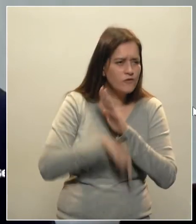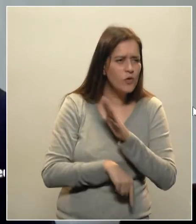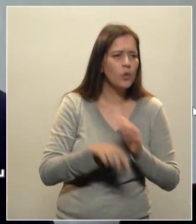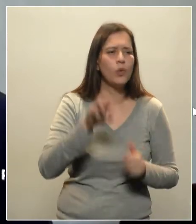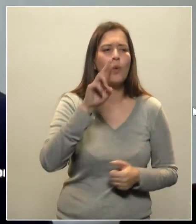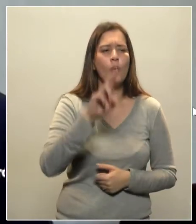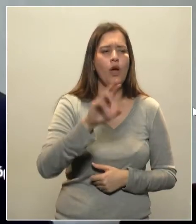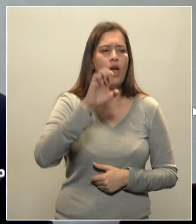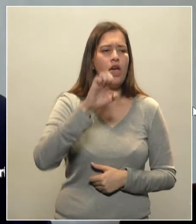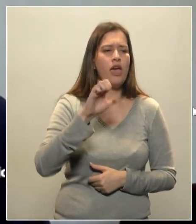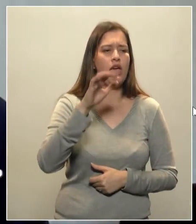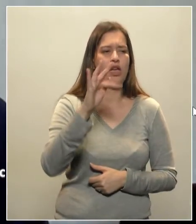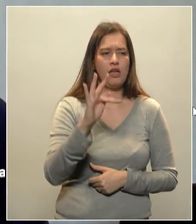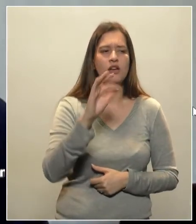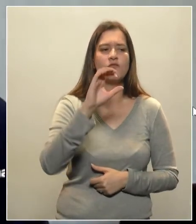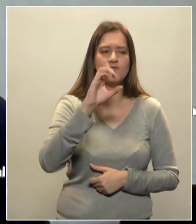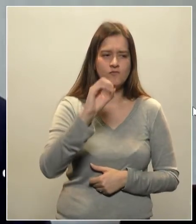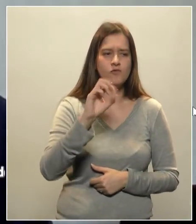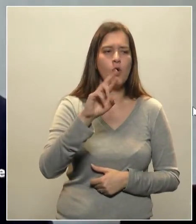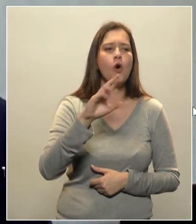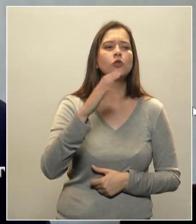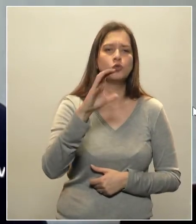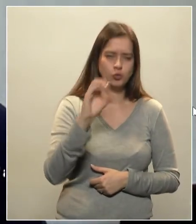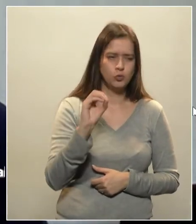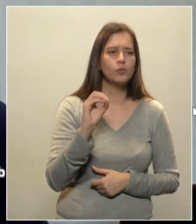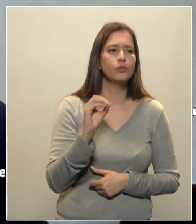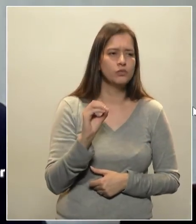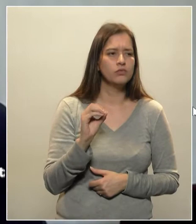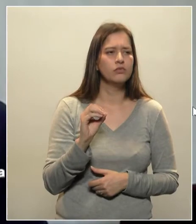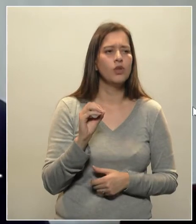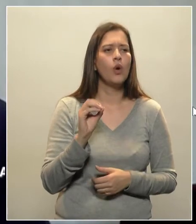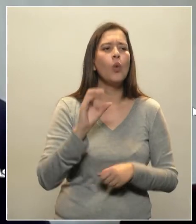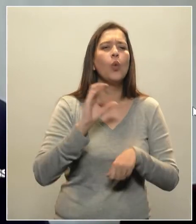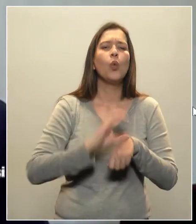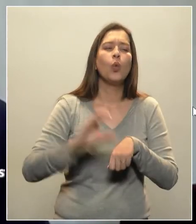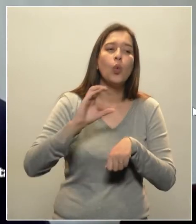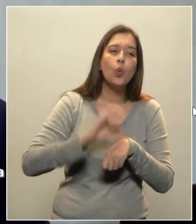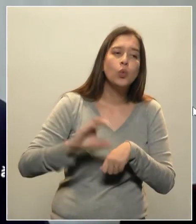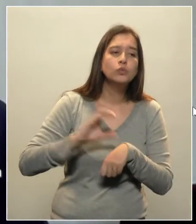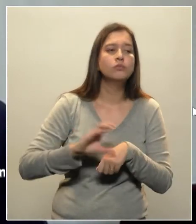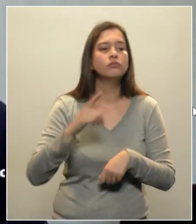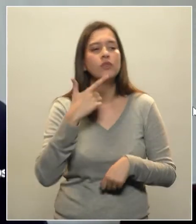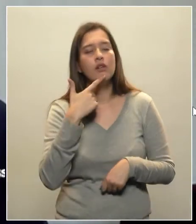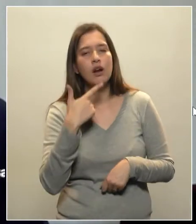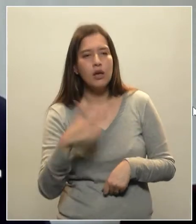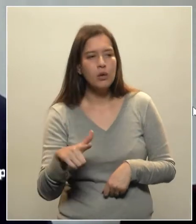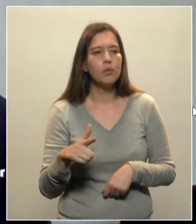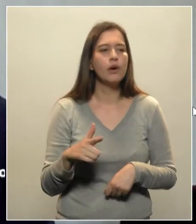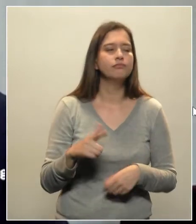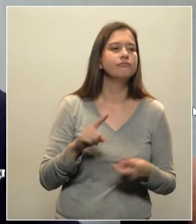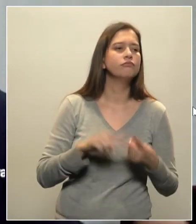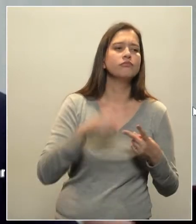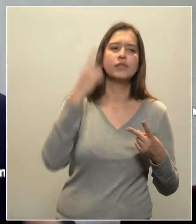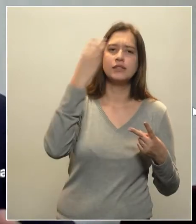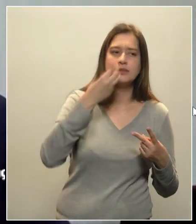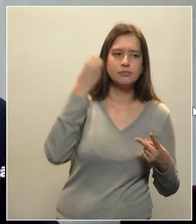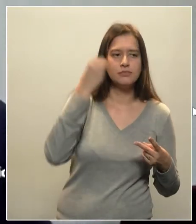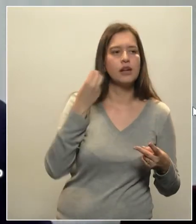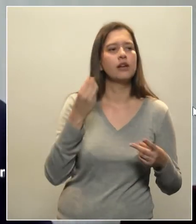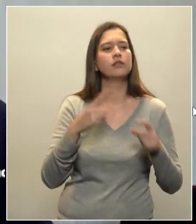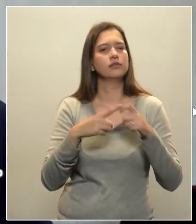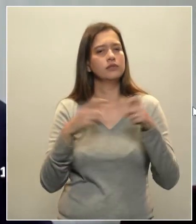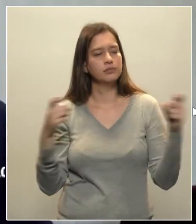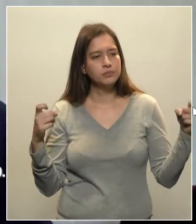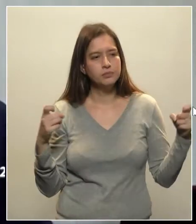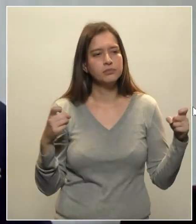Cursos e idiomas. Experimentação e iniciação científica. Aí, outro ponto,